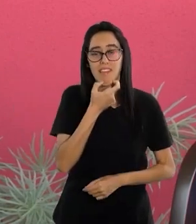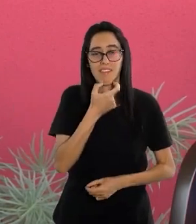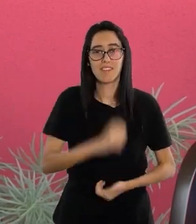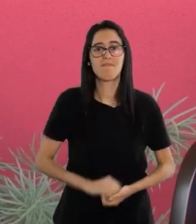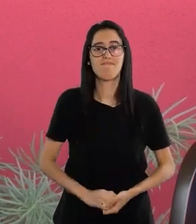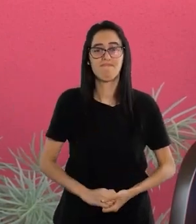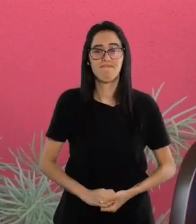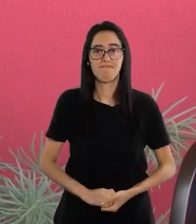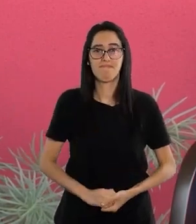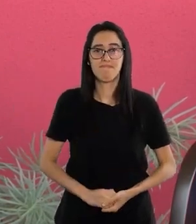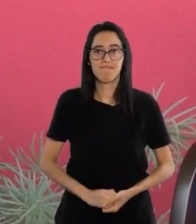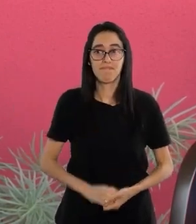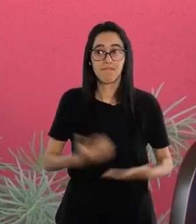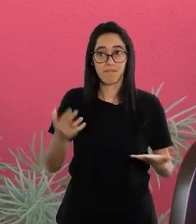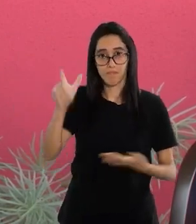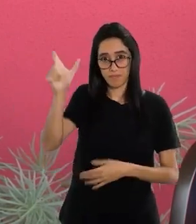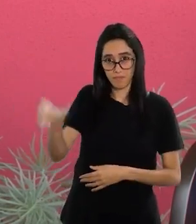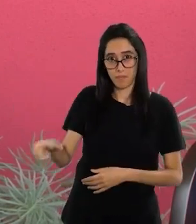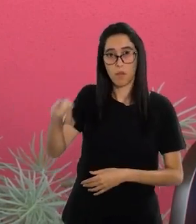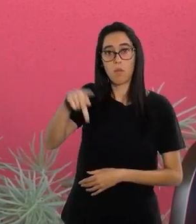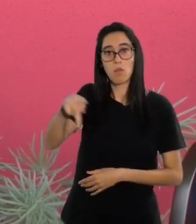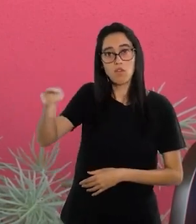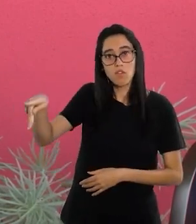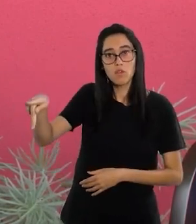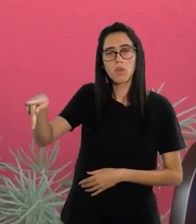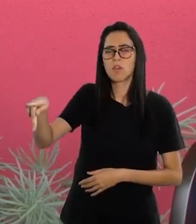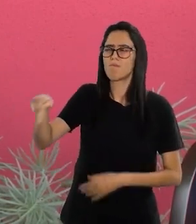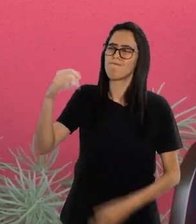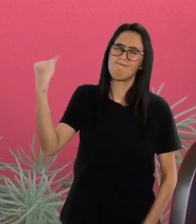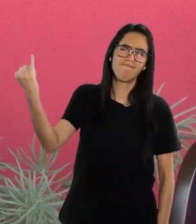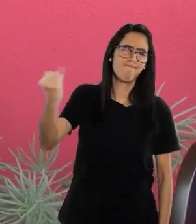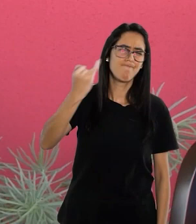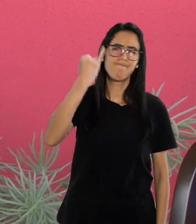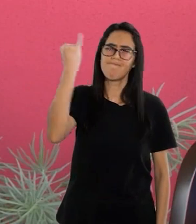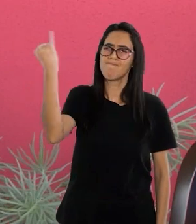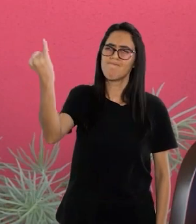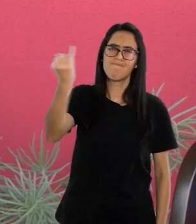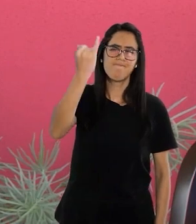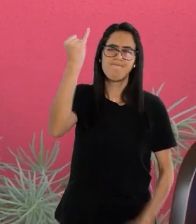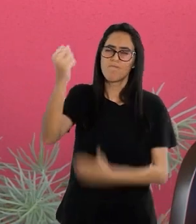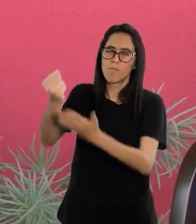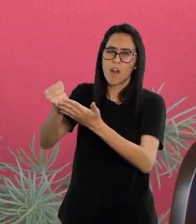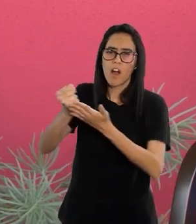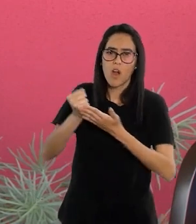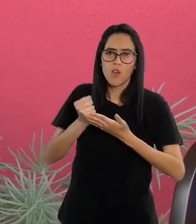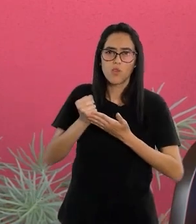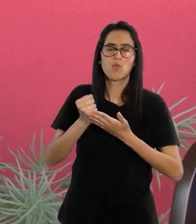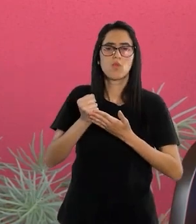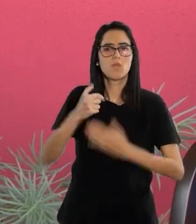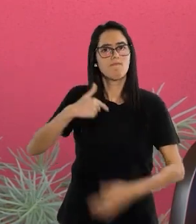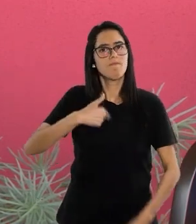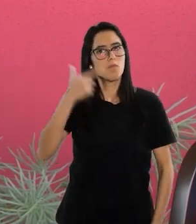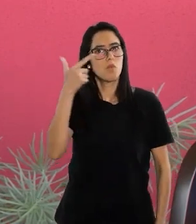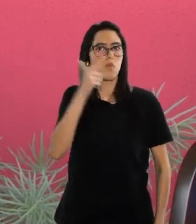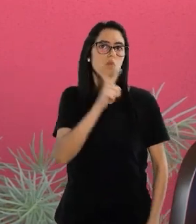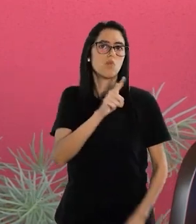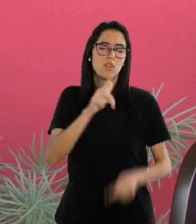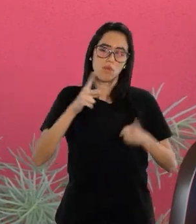inglês. E esse professor foi, assim, fundamental para eu poder